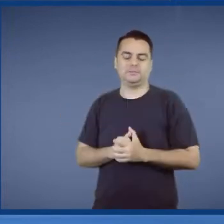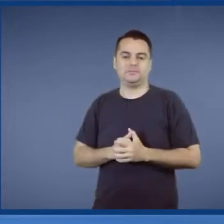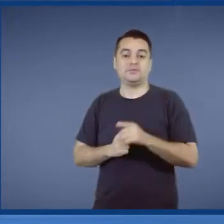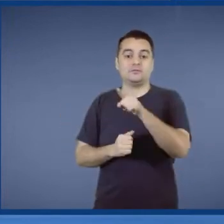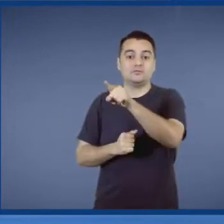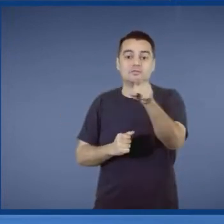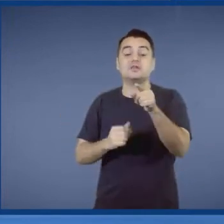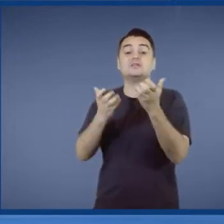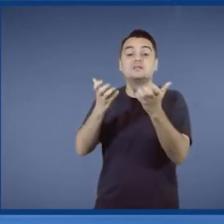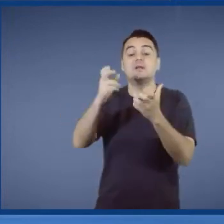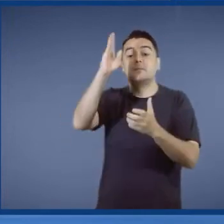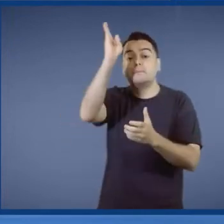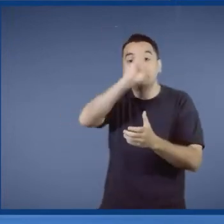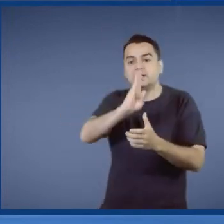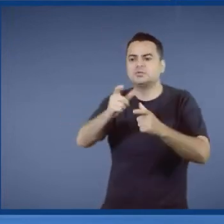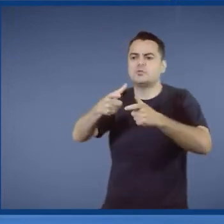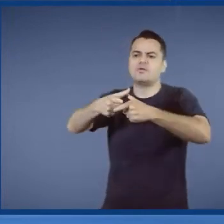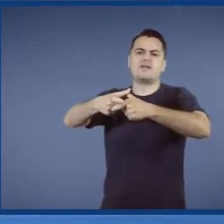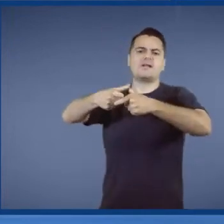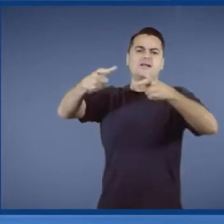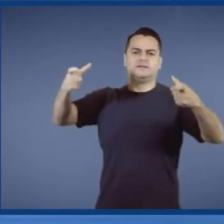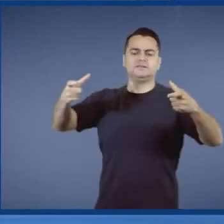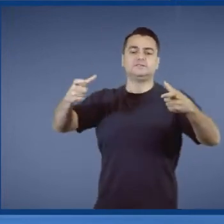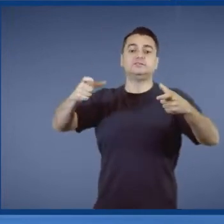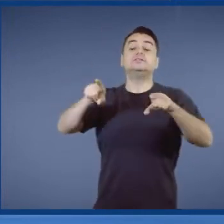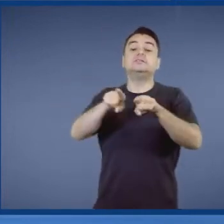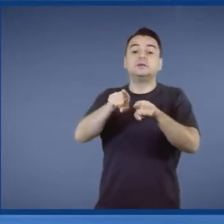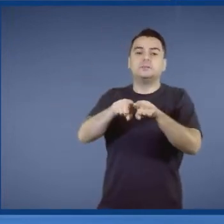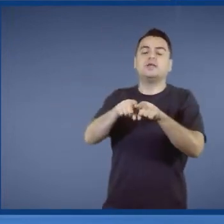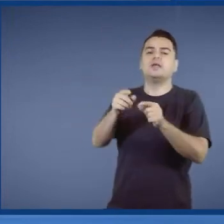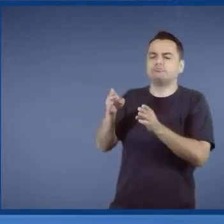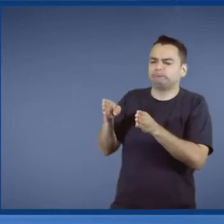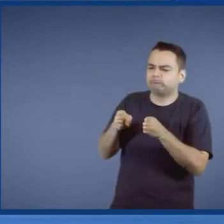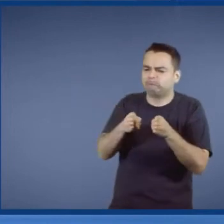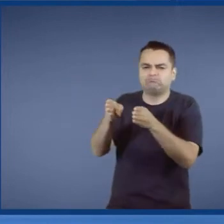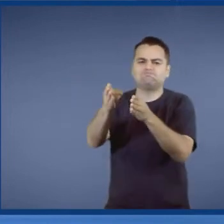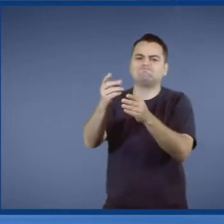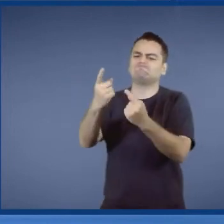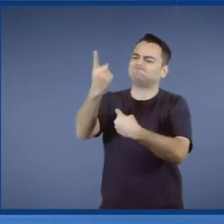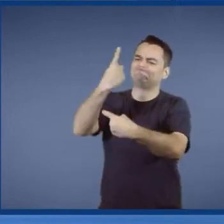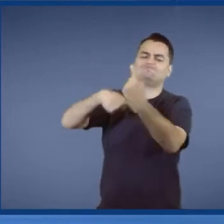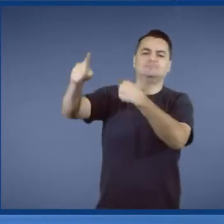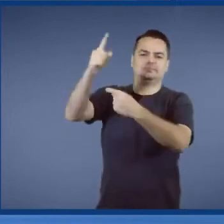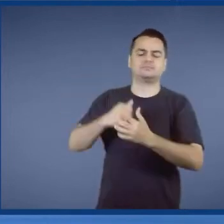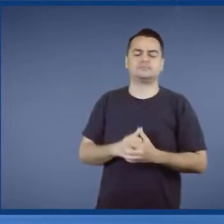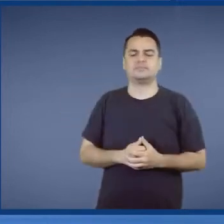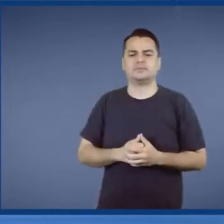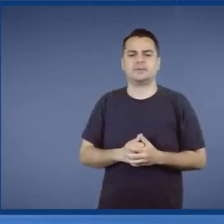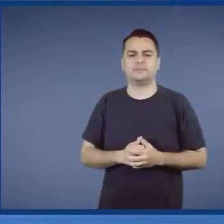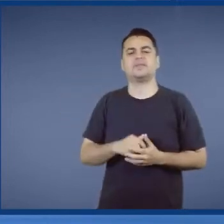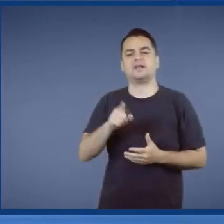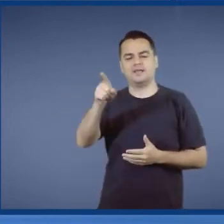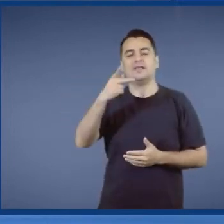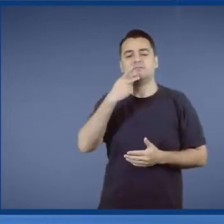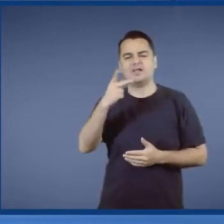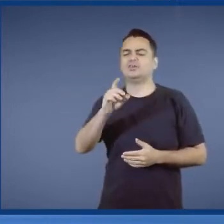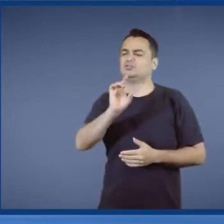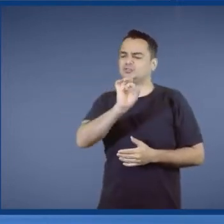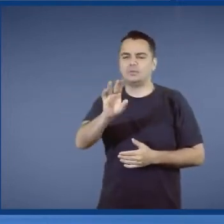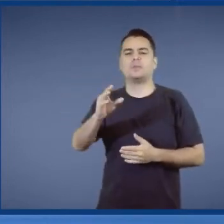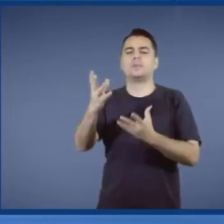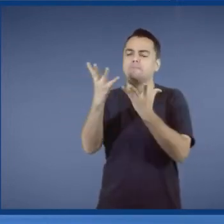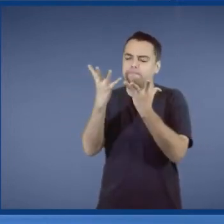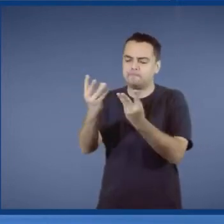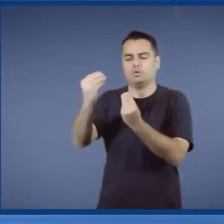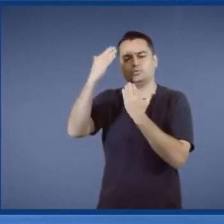nosso país grande, vai fazer o nosso país caminhar na direção da sua vocação. Então, só tenho a dizer o seguinte. Muito